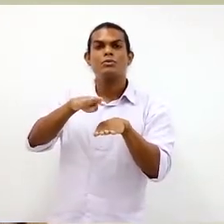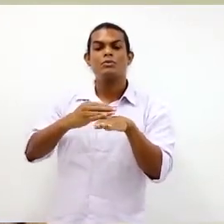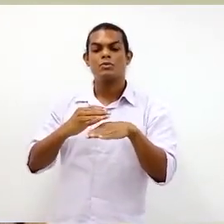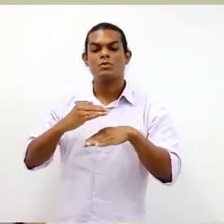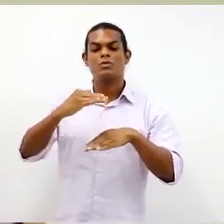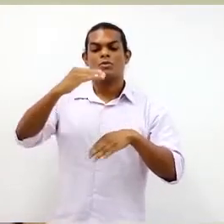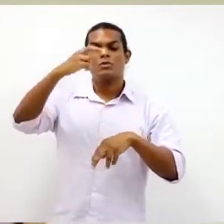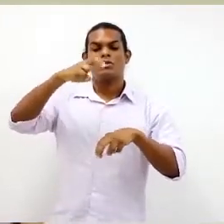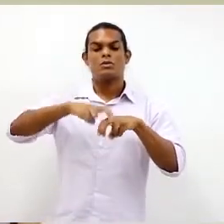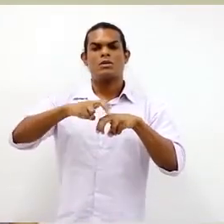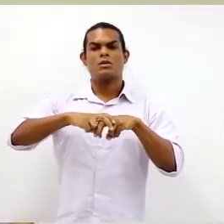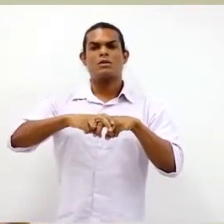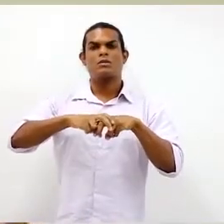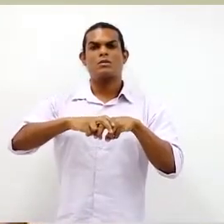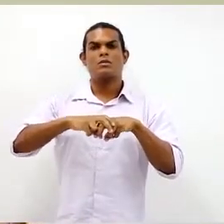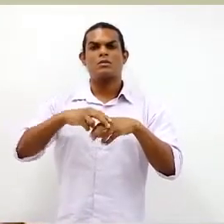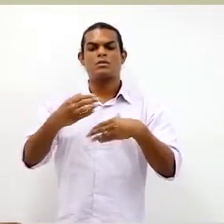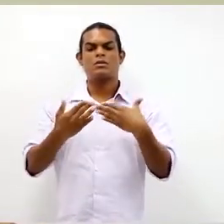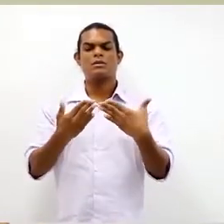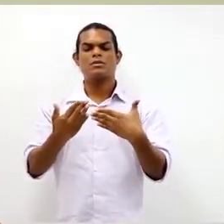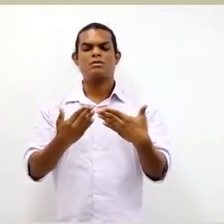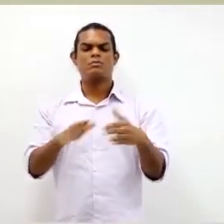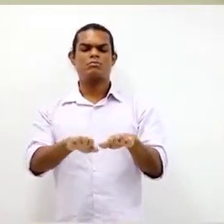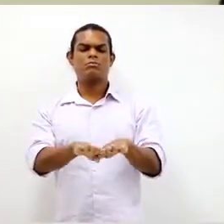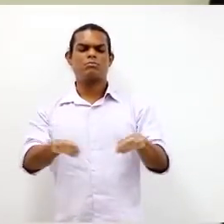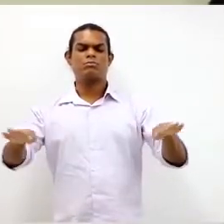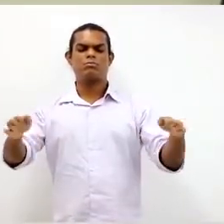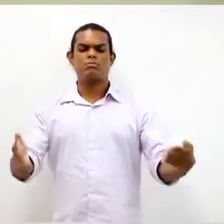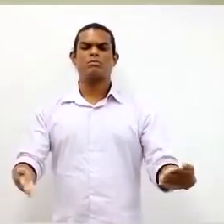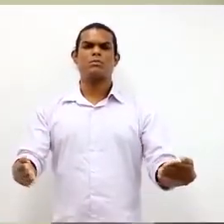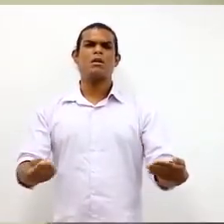tem condições de trabalho confortável? Como é que é que você se sente?